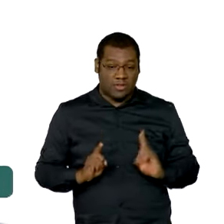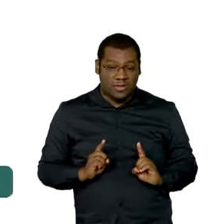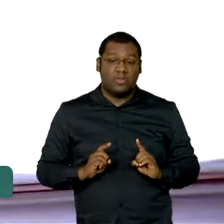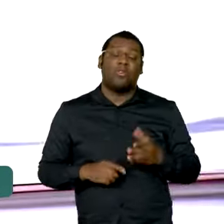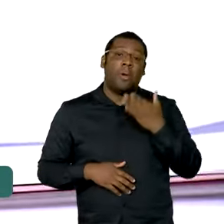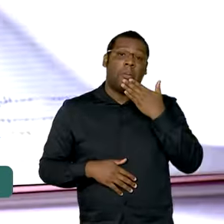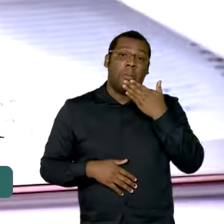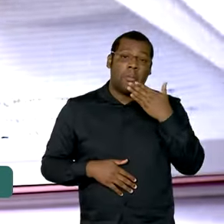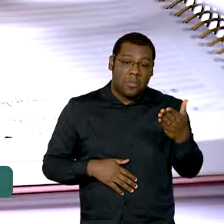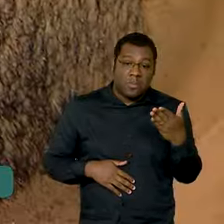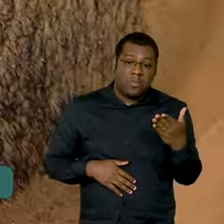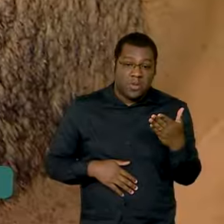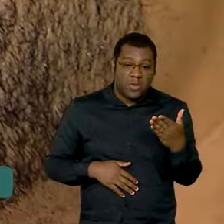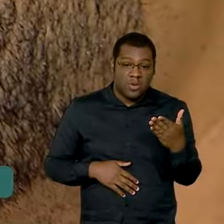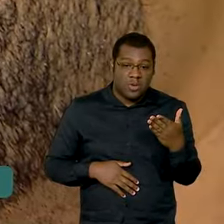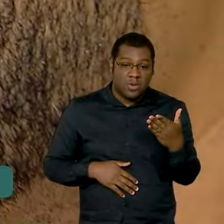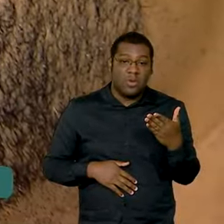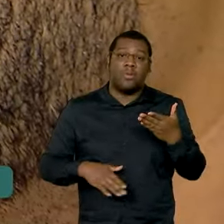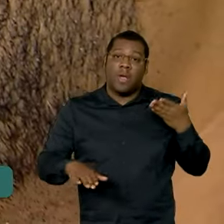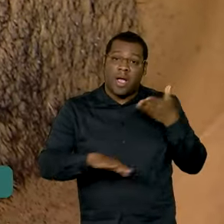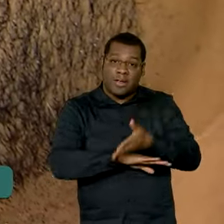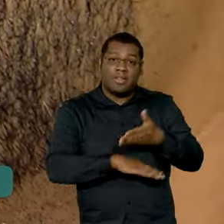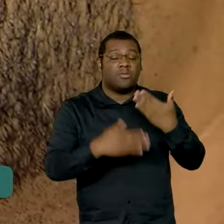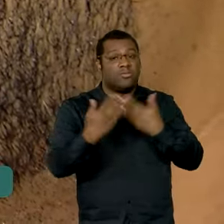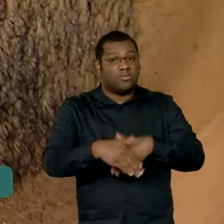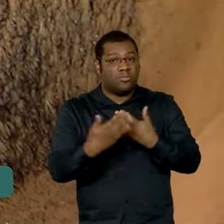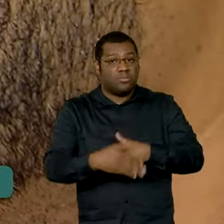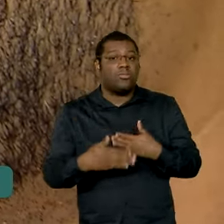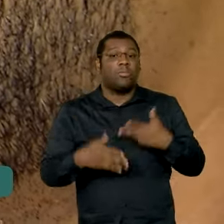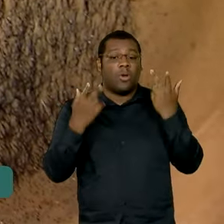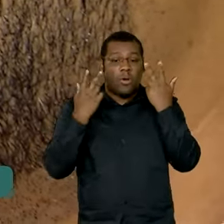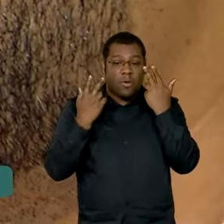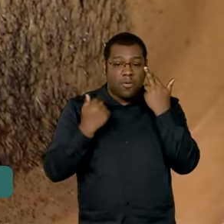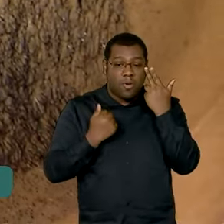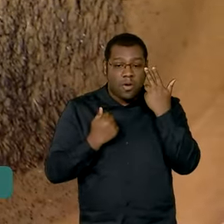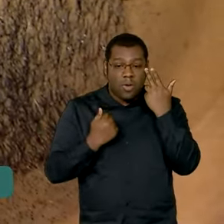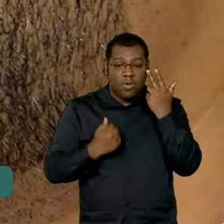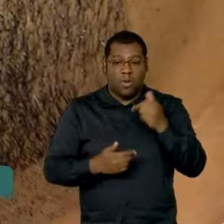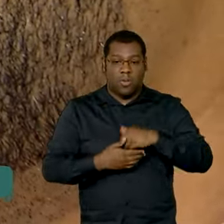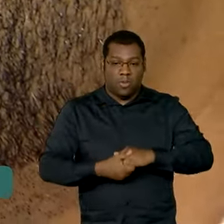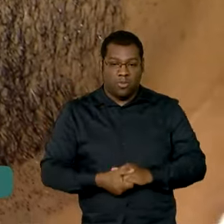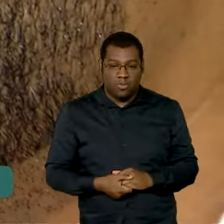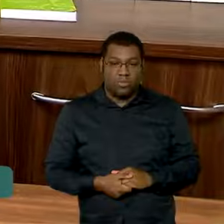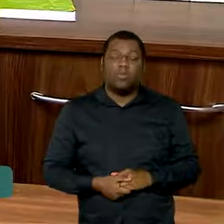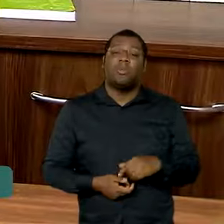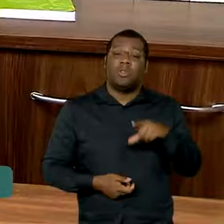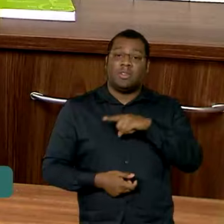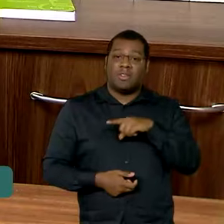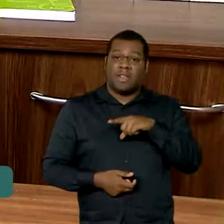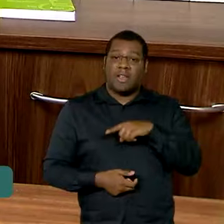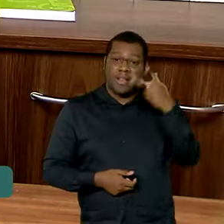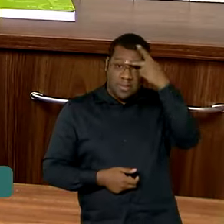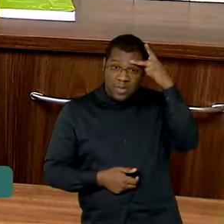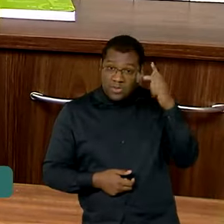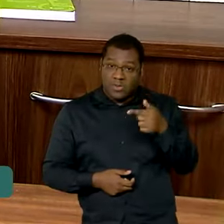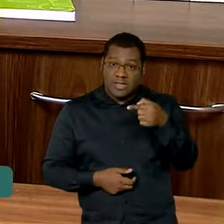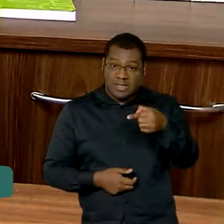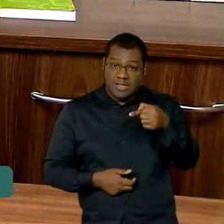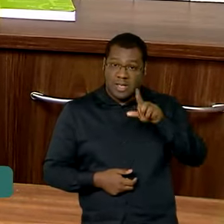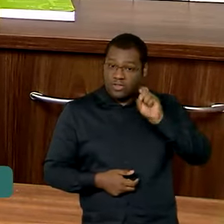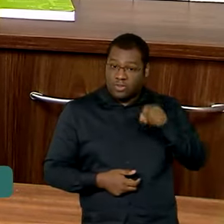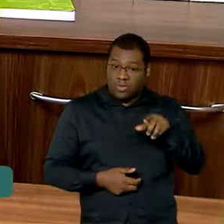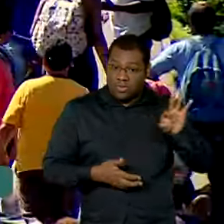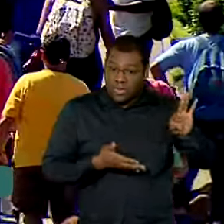acesso à prova comum. Já cerca de 7 mil inscritos vão receber provas em braile para cegos ou para